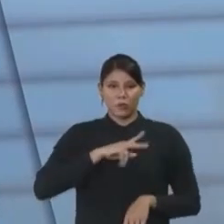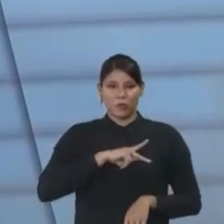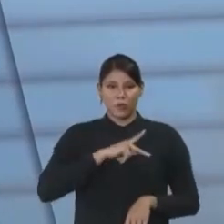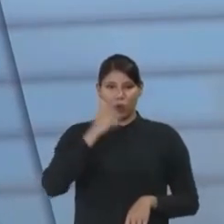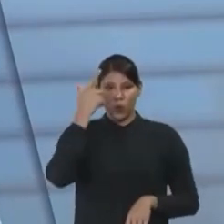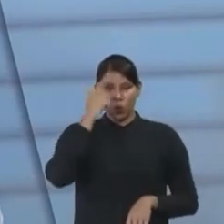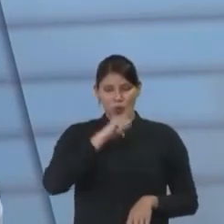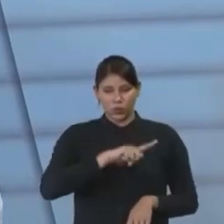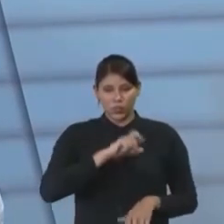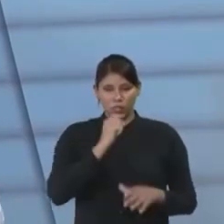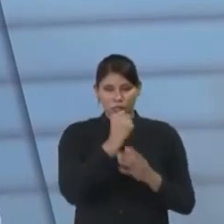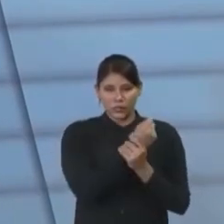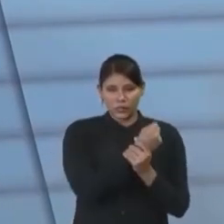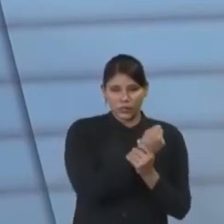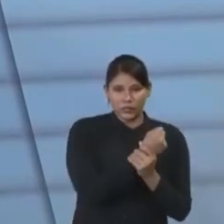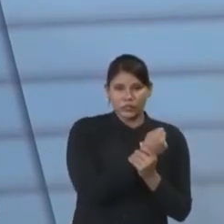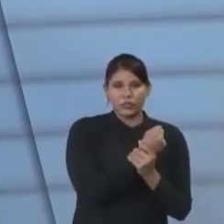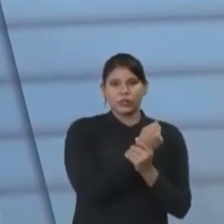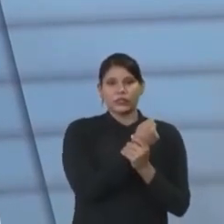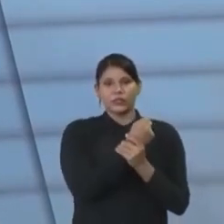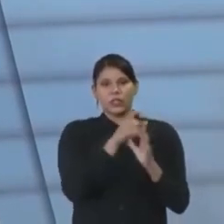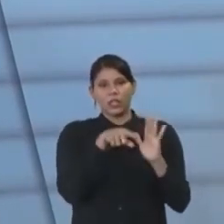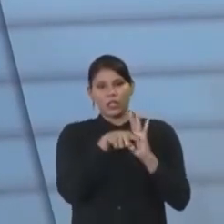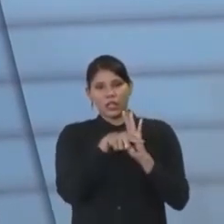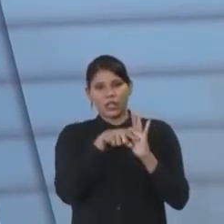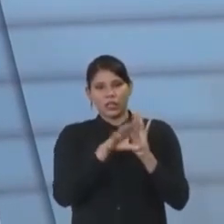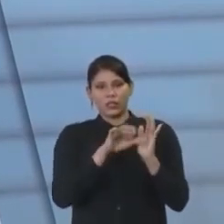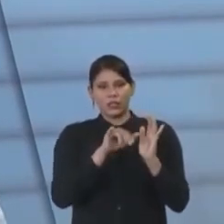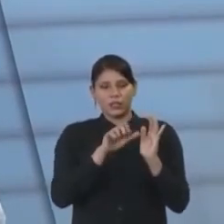alcançar, abre o inquérito civil,